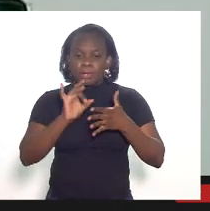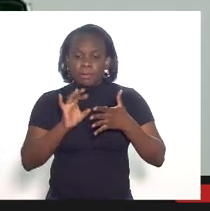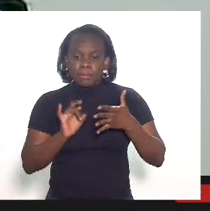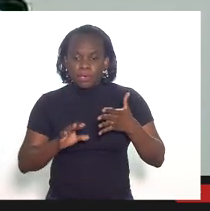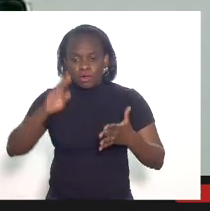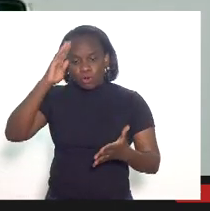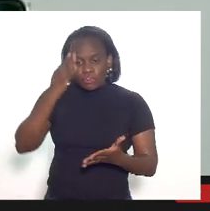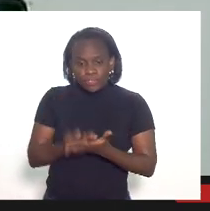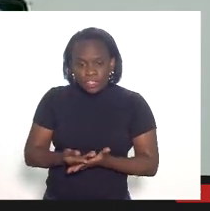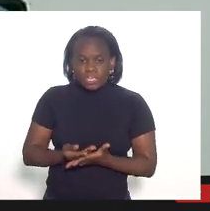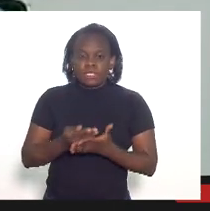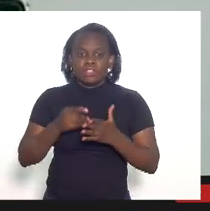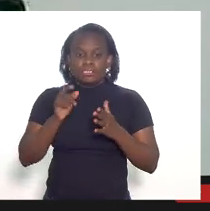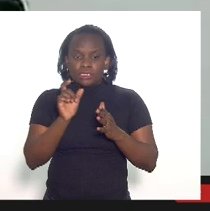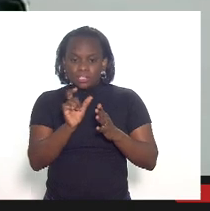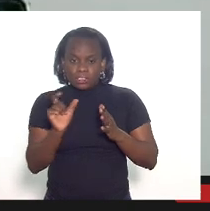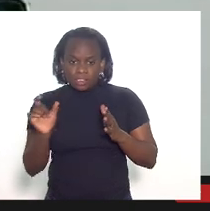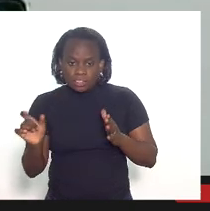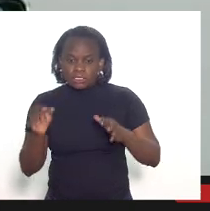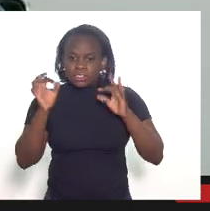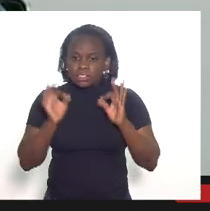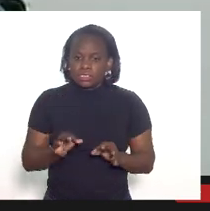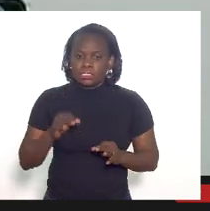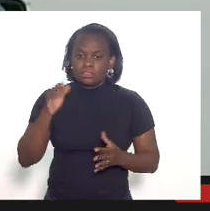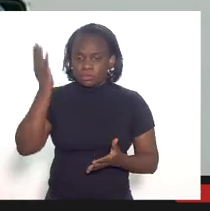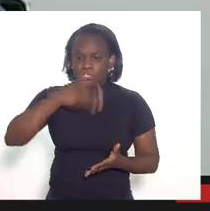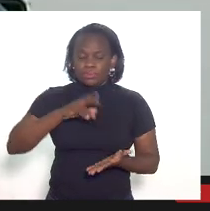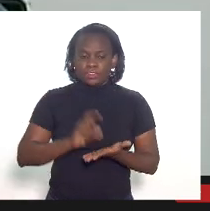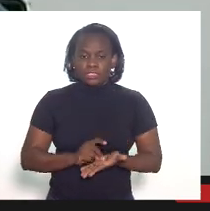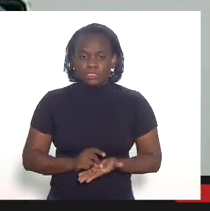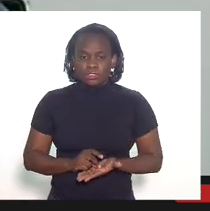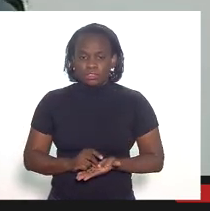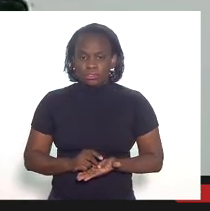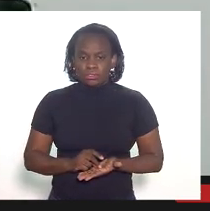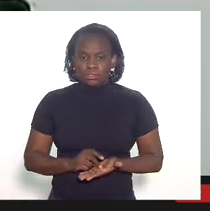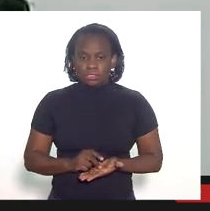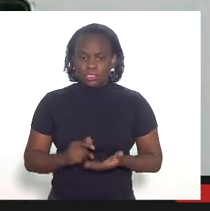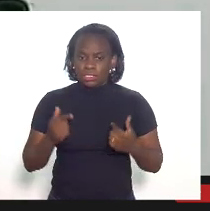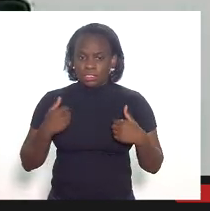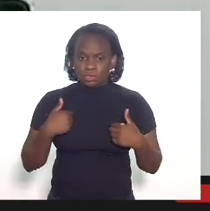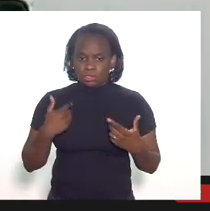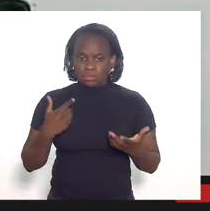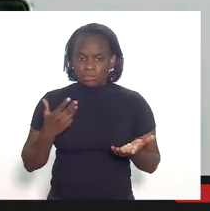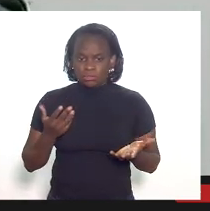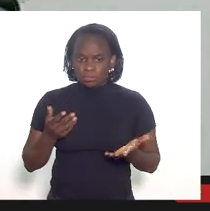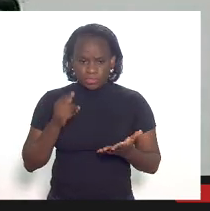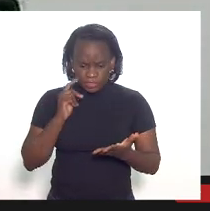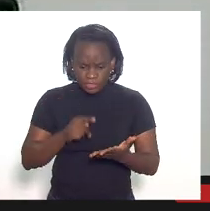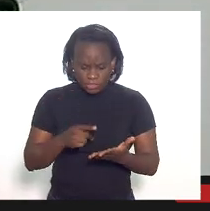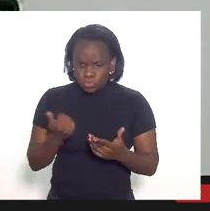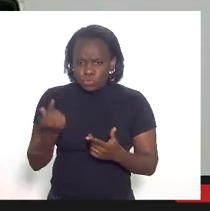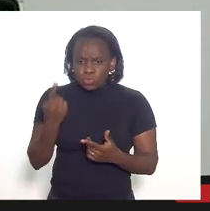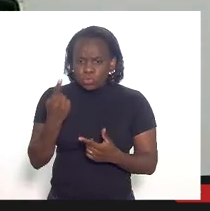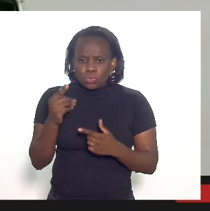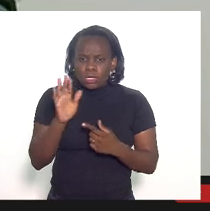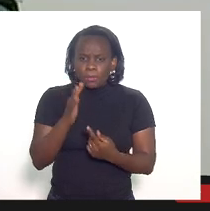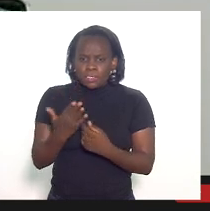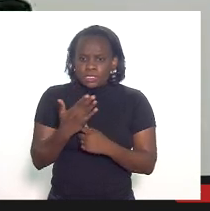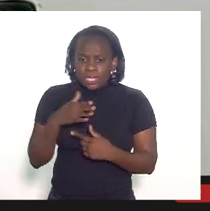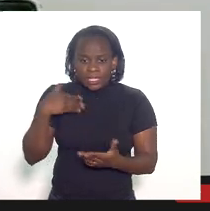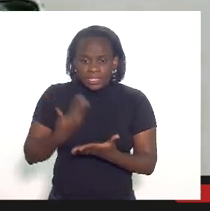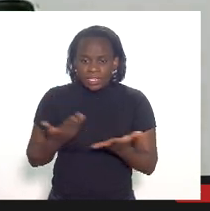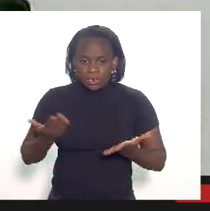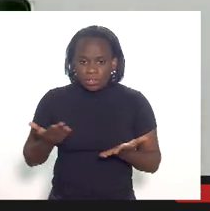confiável comparável verificável fidedigna eu não consegui receber uma apresentação até agora